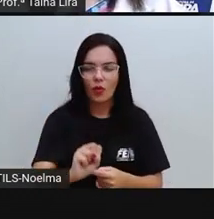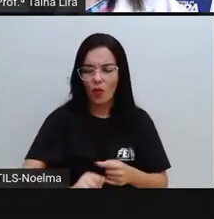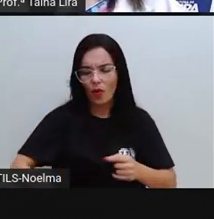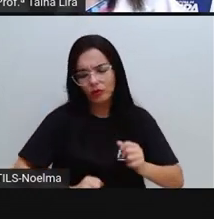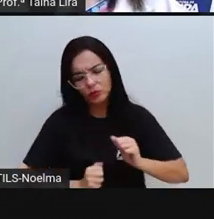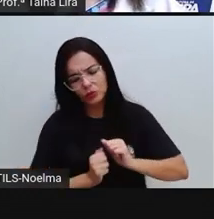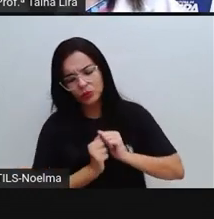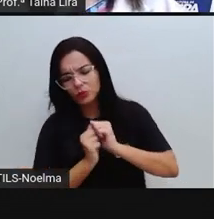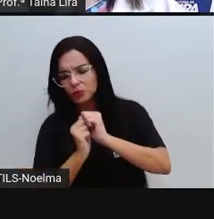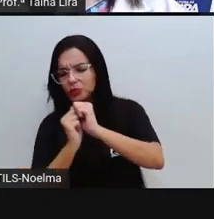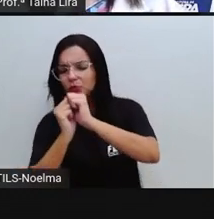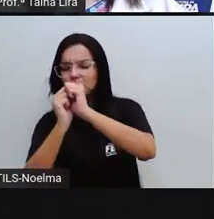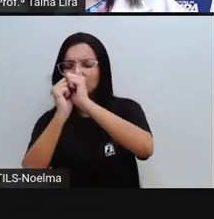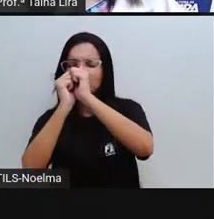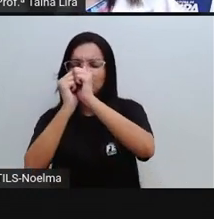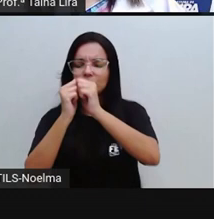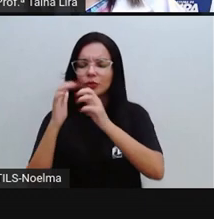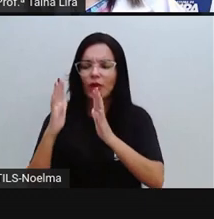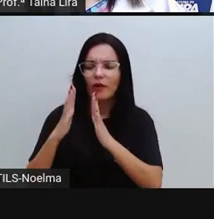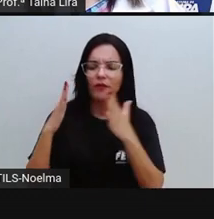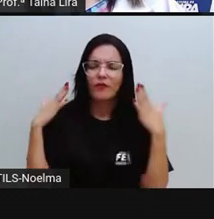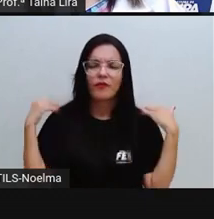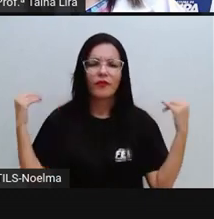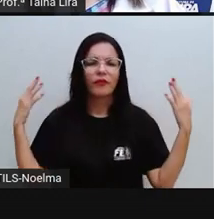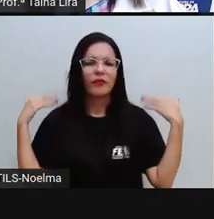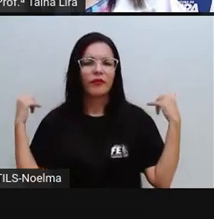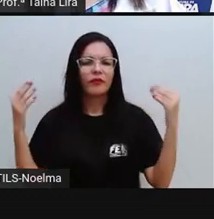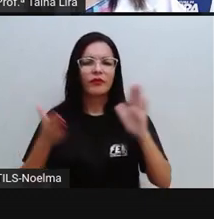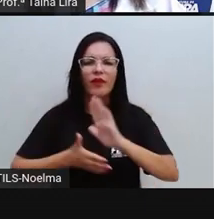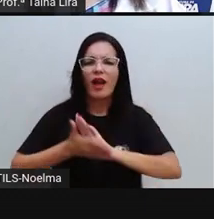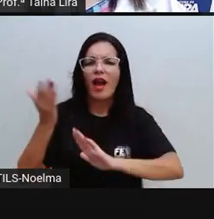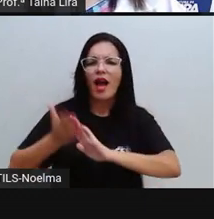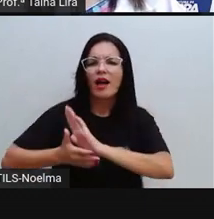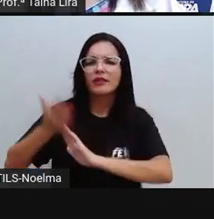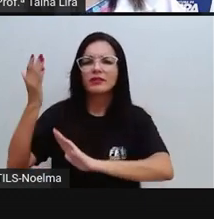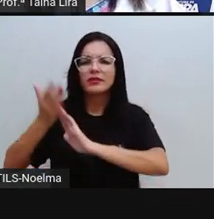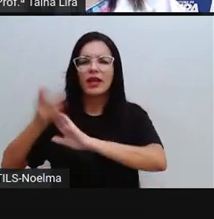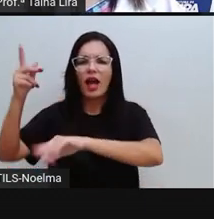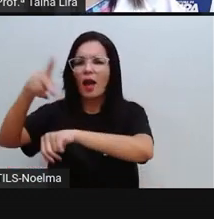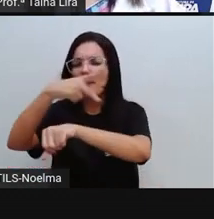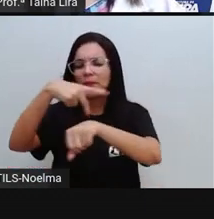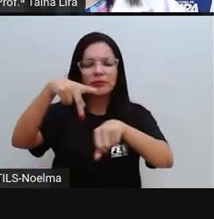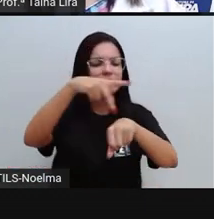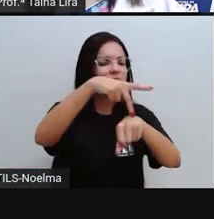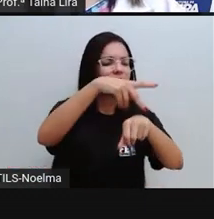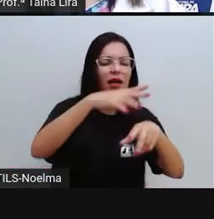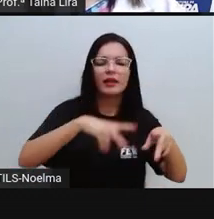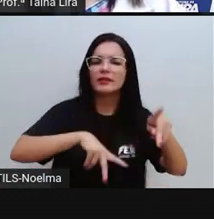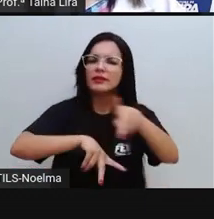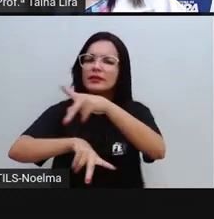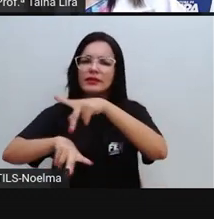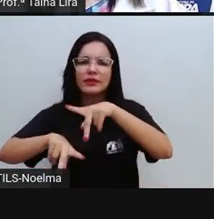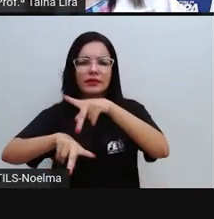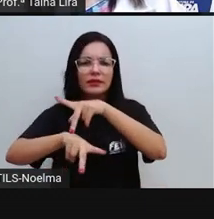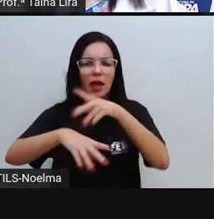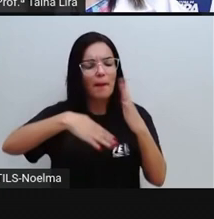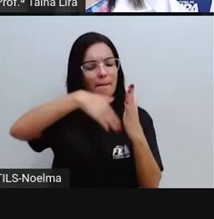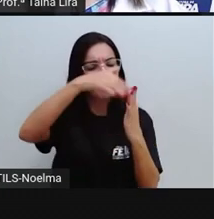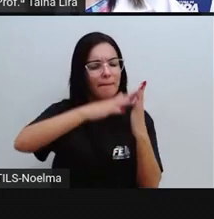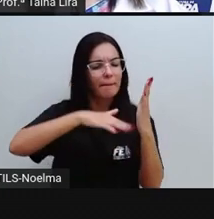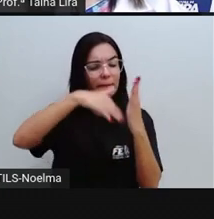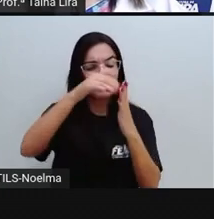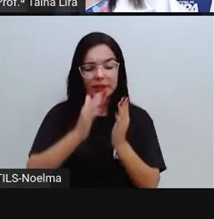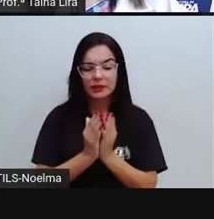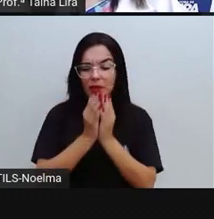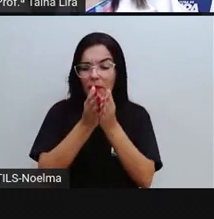Havaí, Pequim ou Istambul. Pinto um barco a vela, branco navegando. É tanto